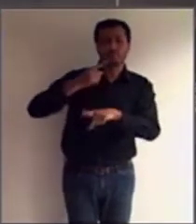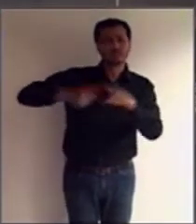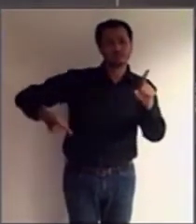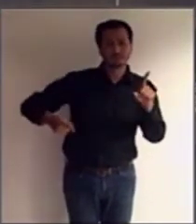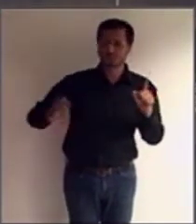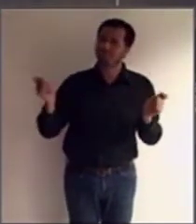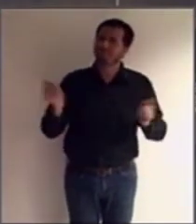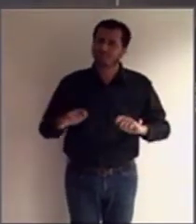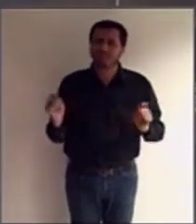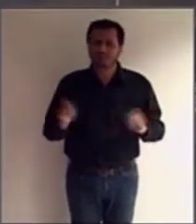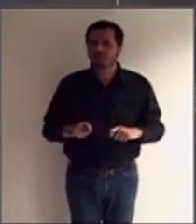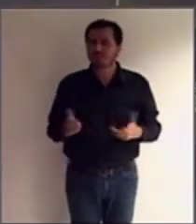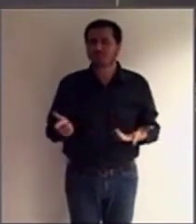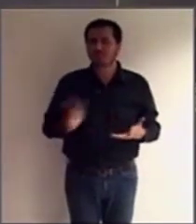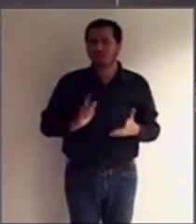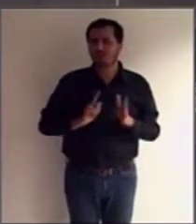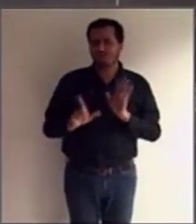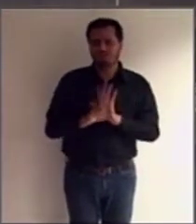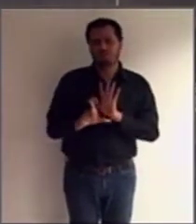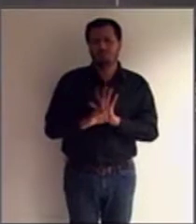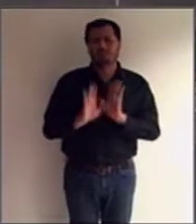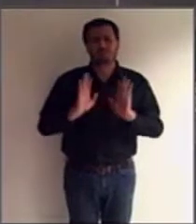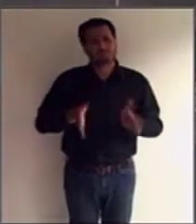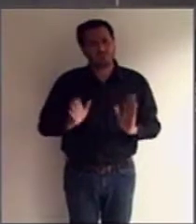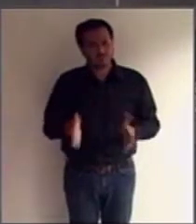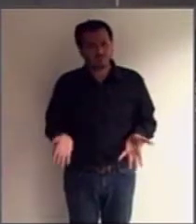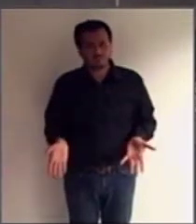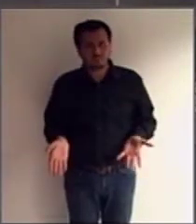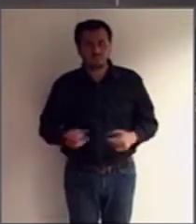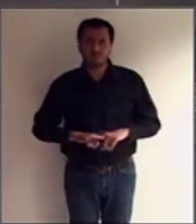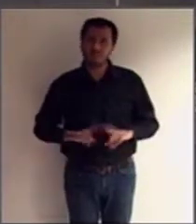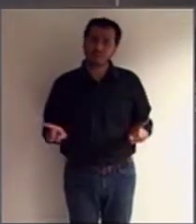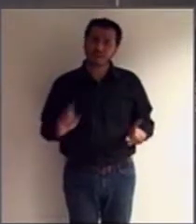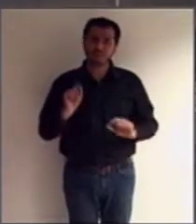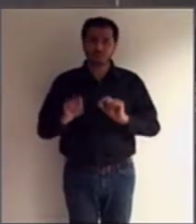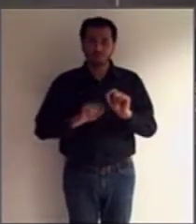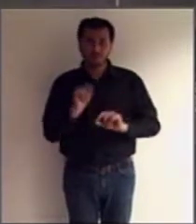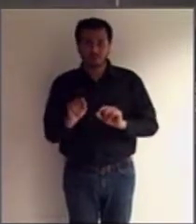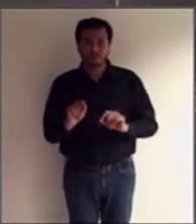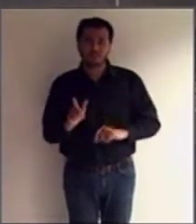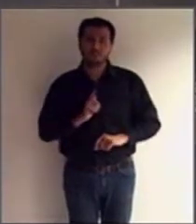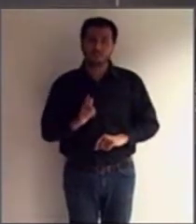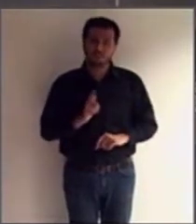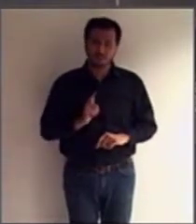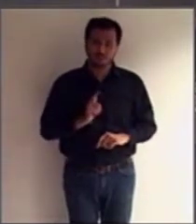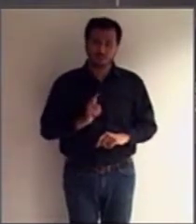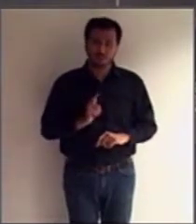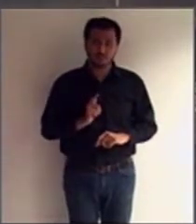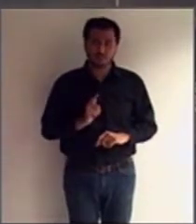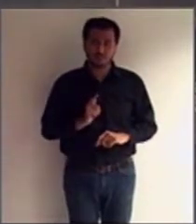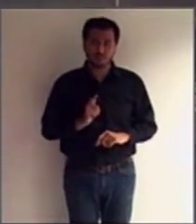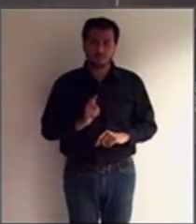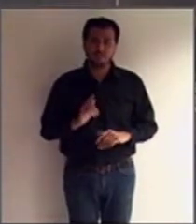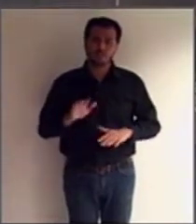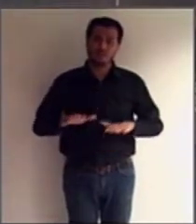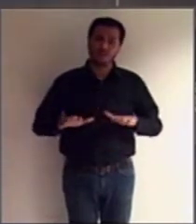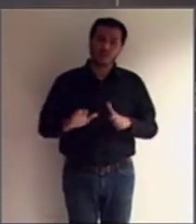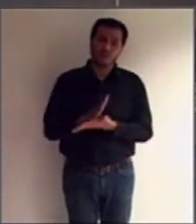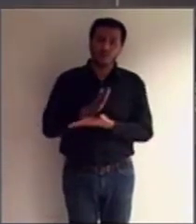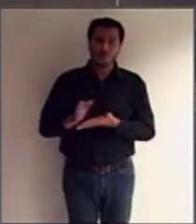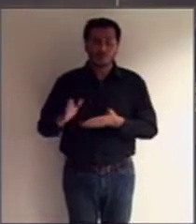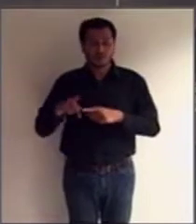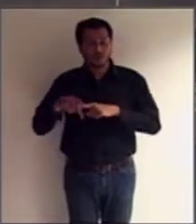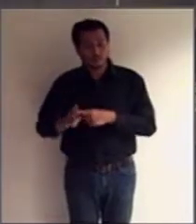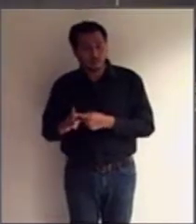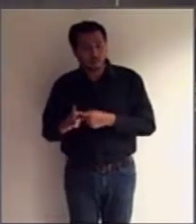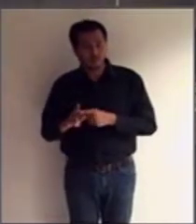já prevista na nossa legislação, só que ela comporta algum reparo. E é o seguinte,